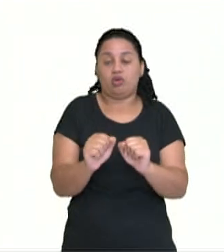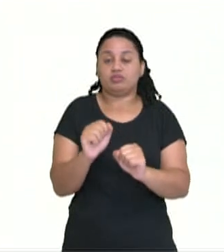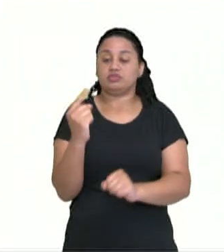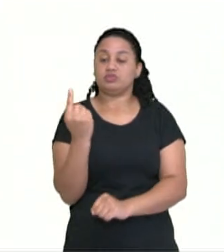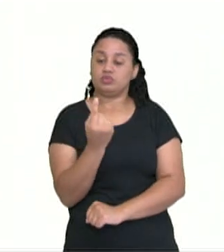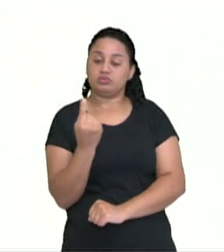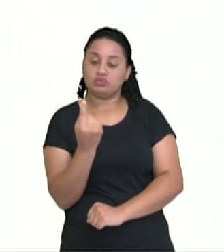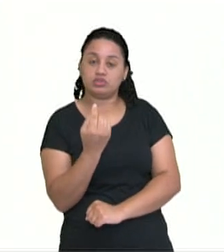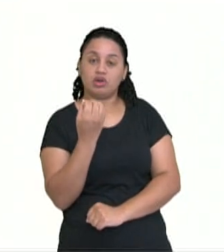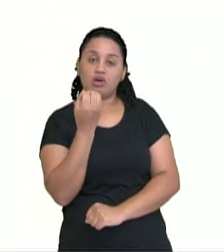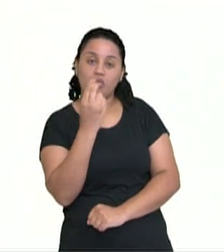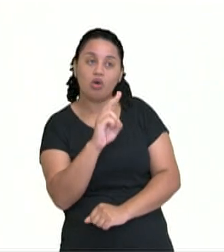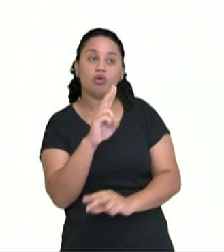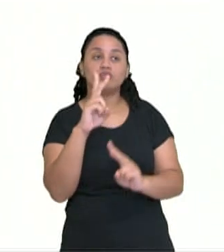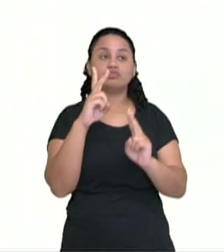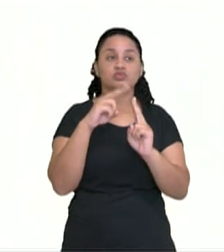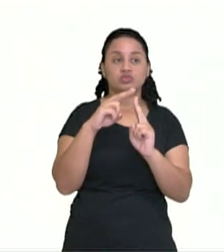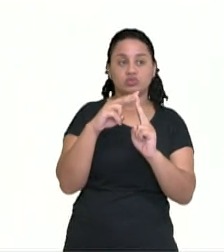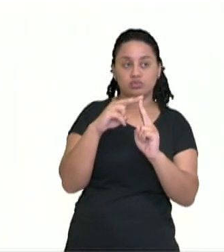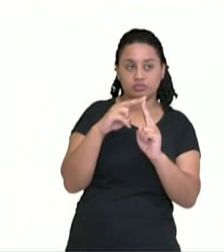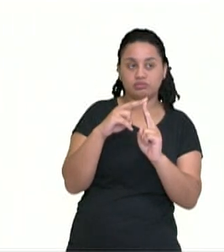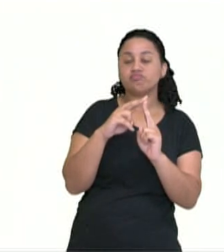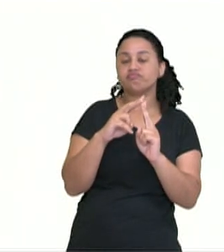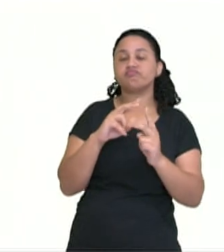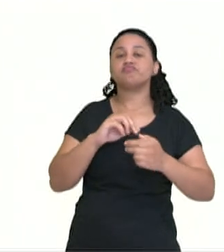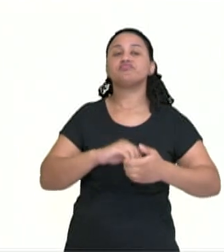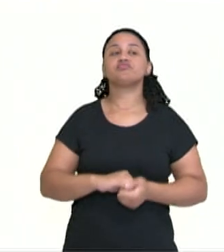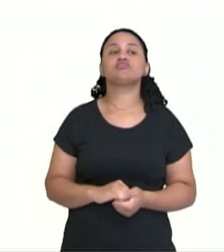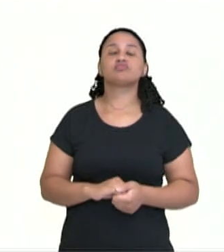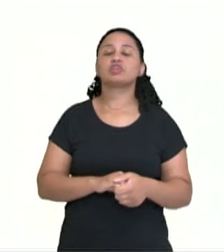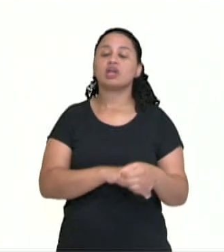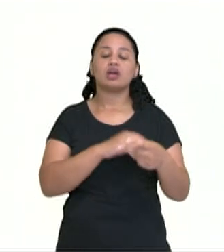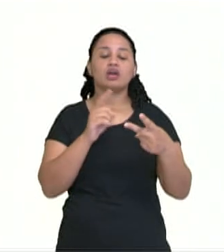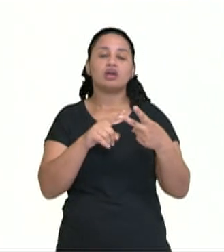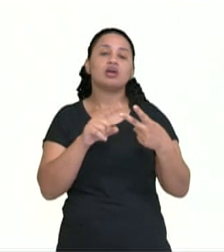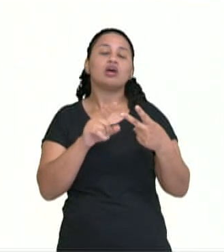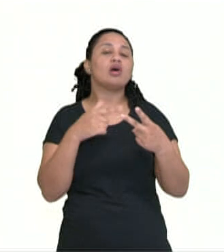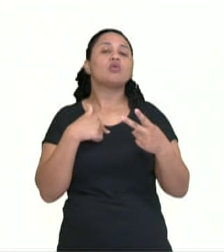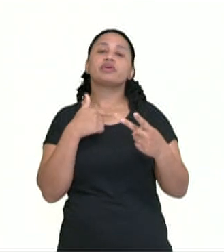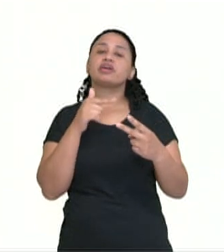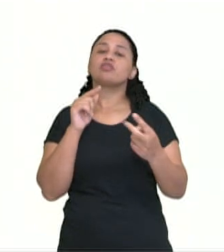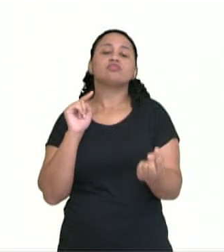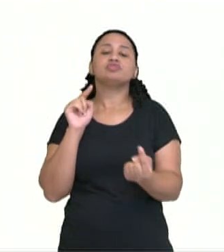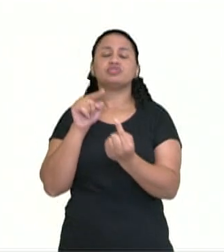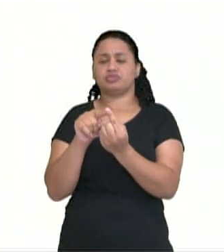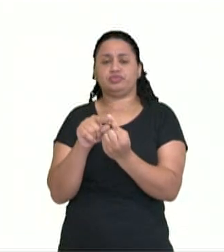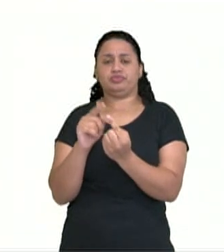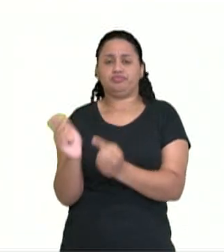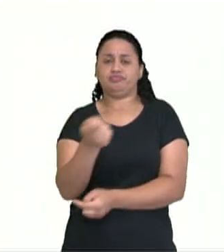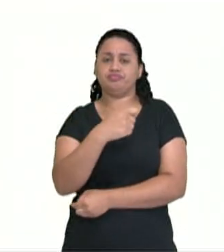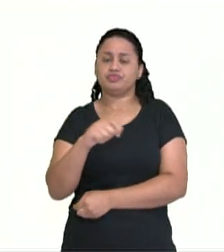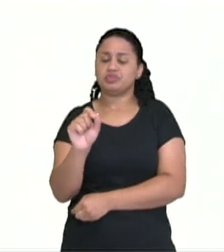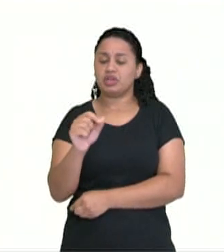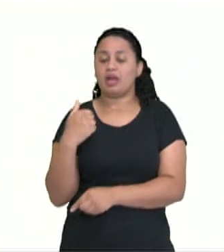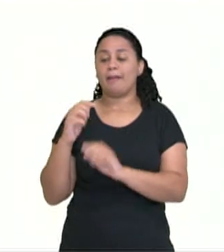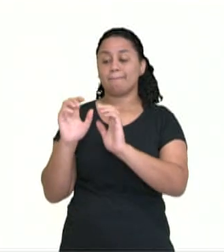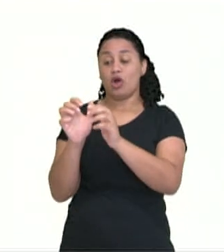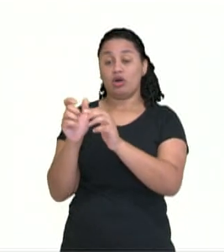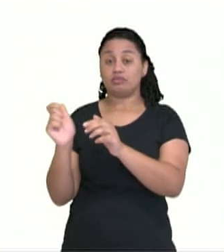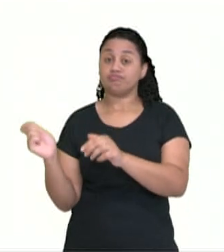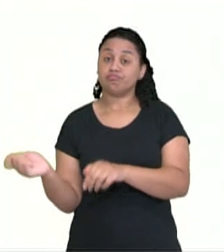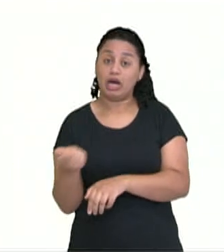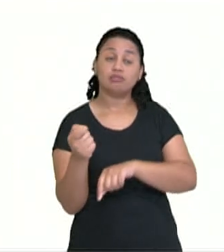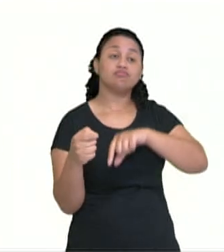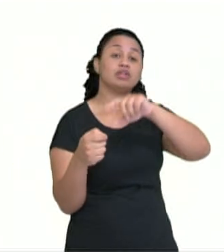ou por equipes, tá? A prática tem como principal intuito rebater a bola para o outro lado da quadra e